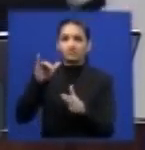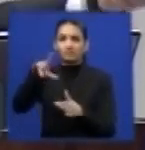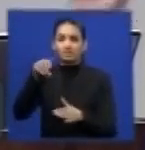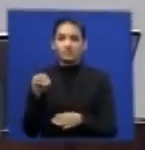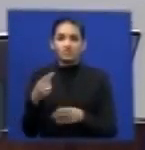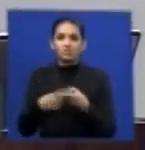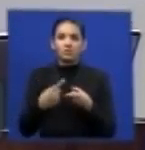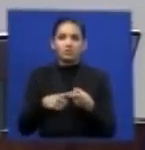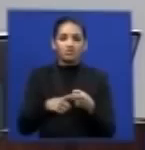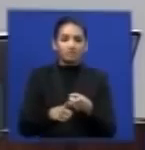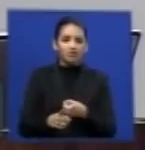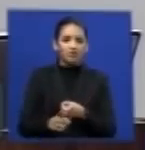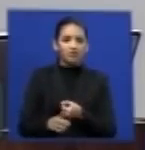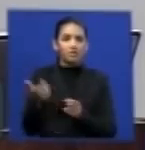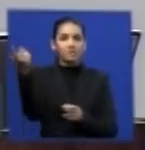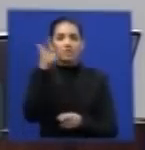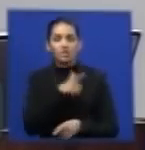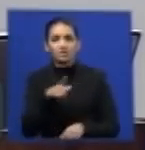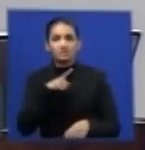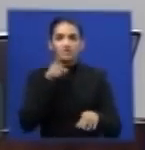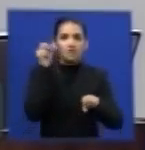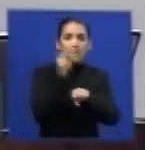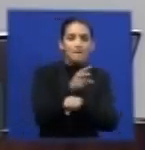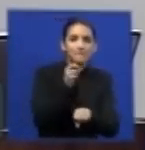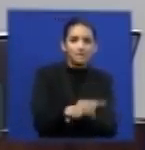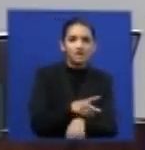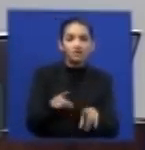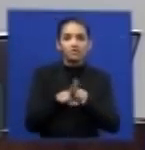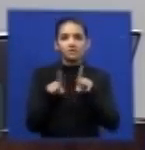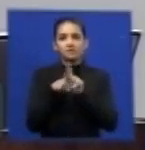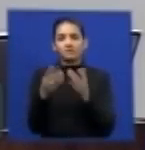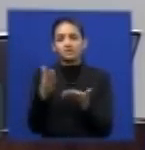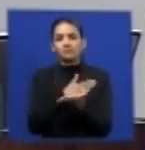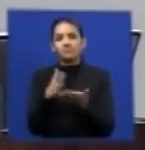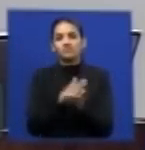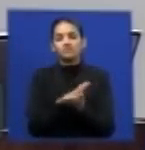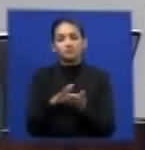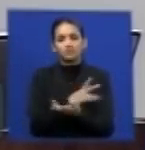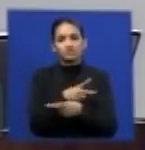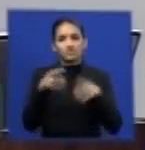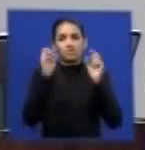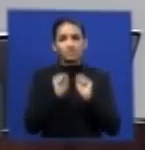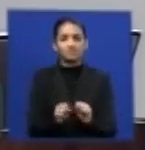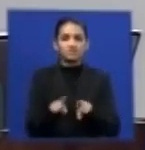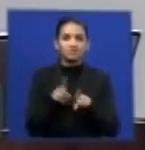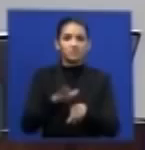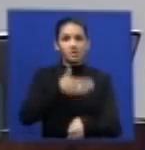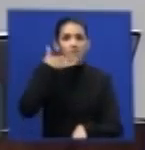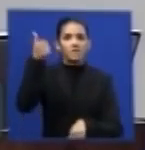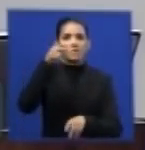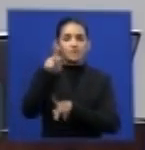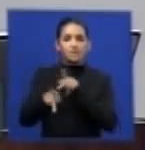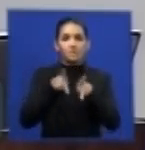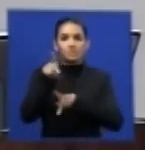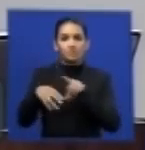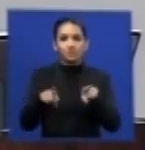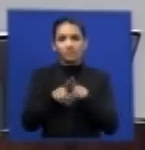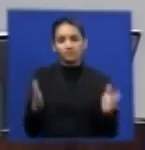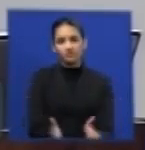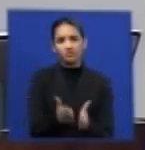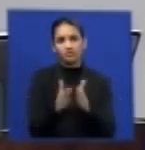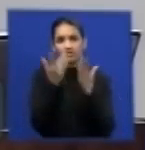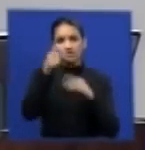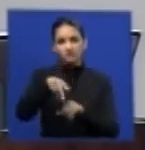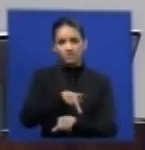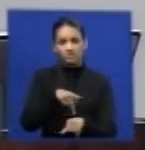ganharmos gerarmos alguns empregos gerarmos algumas possibilidades de melhoria para o povo menos prestigiado